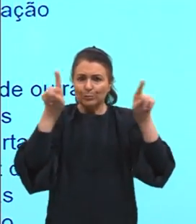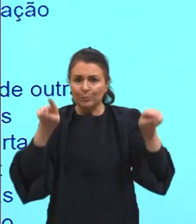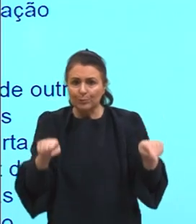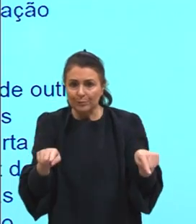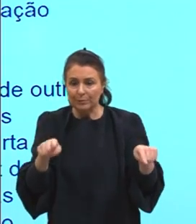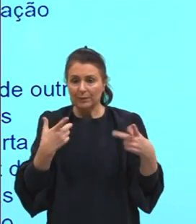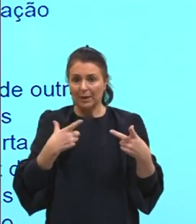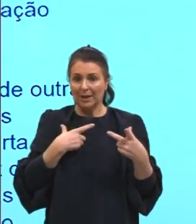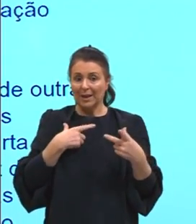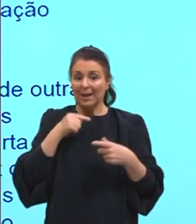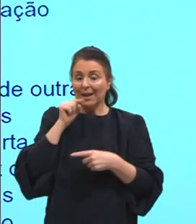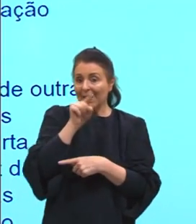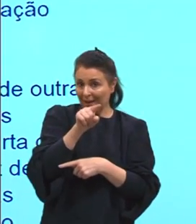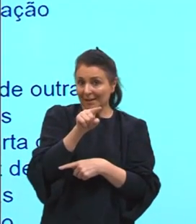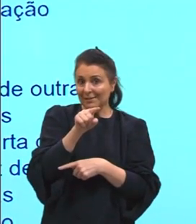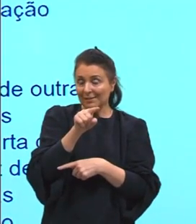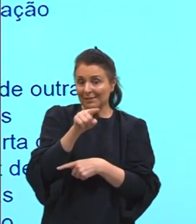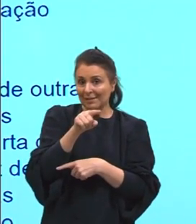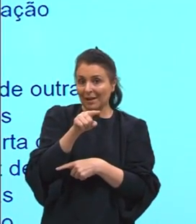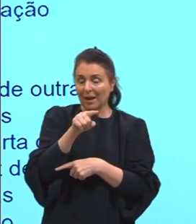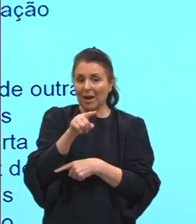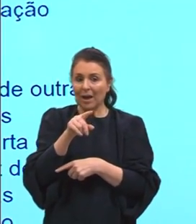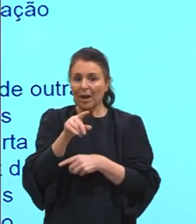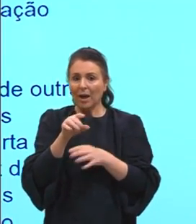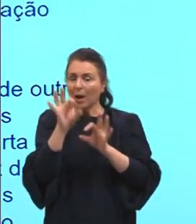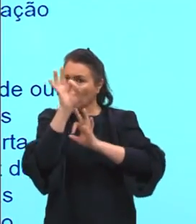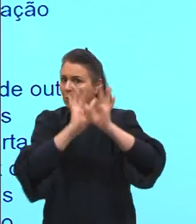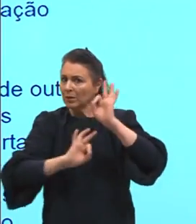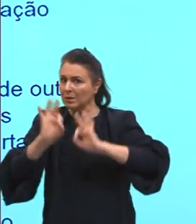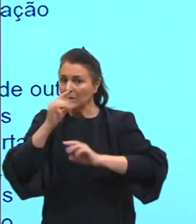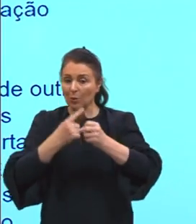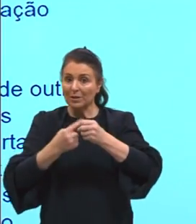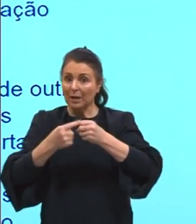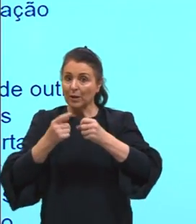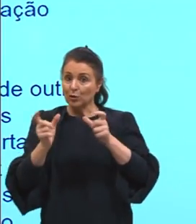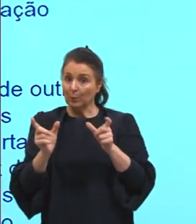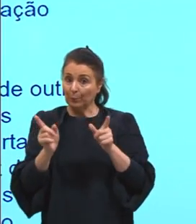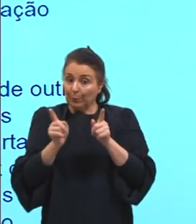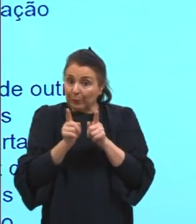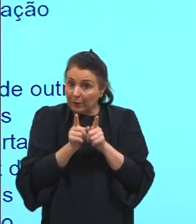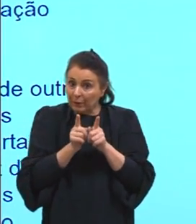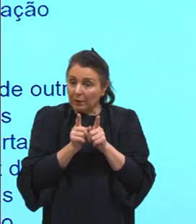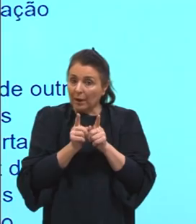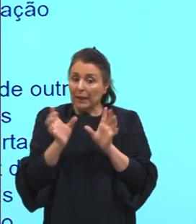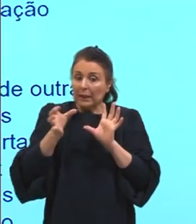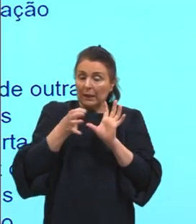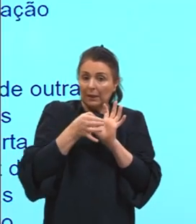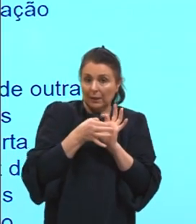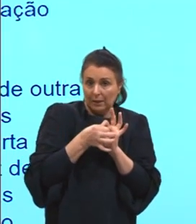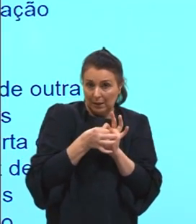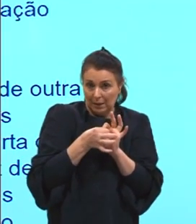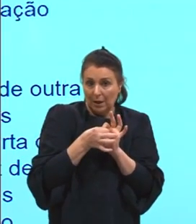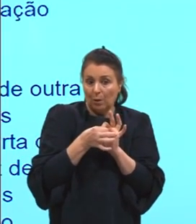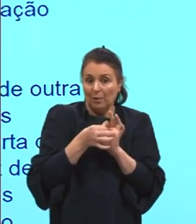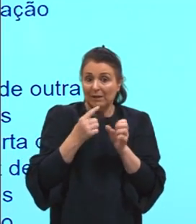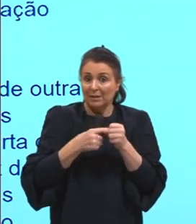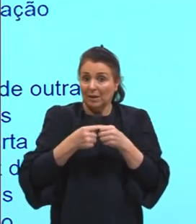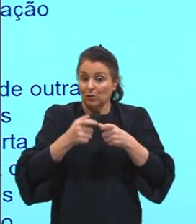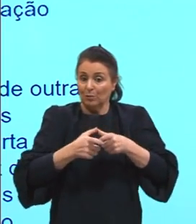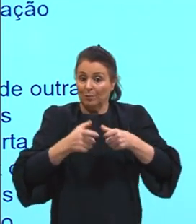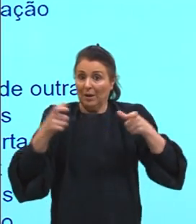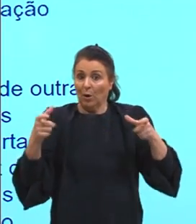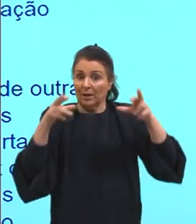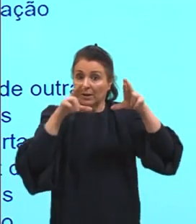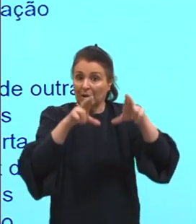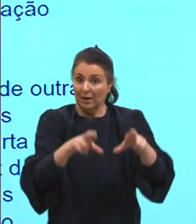Então, esse é o esquema. Então, uma cidade pequena, vamos supor, se liga a uma metrópole regional, essa